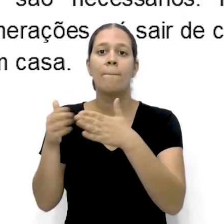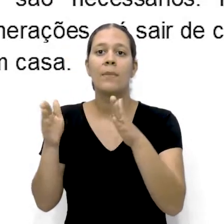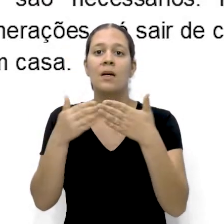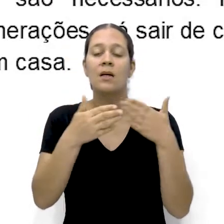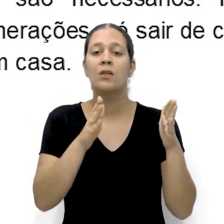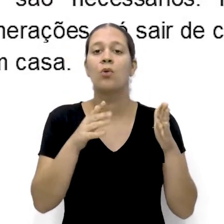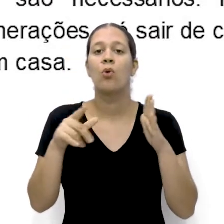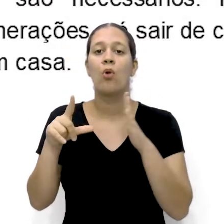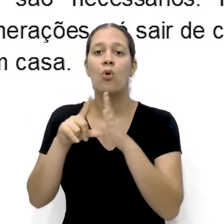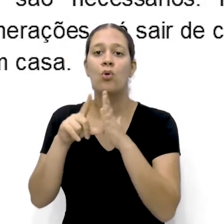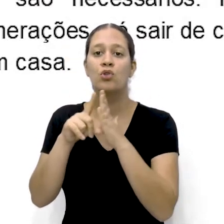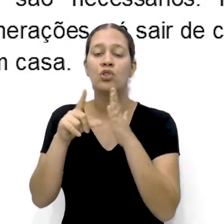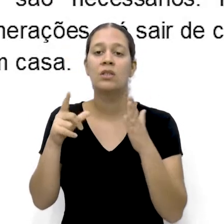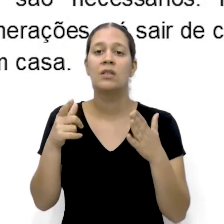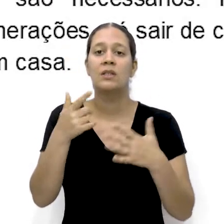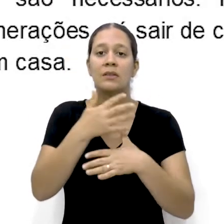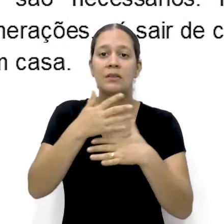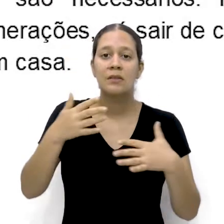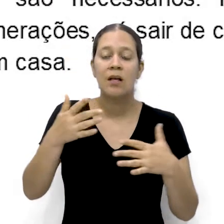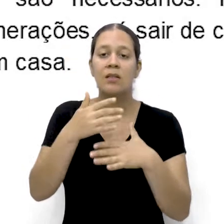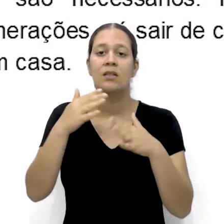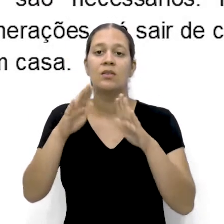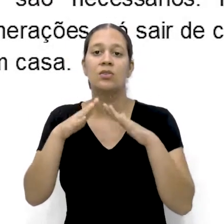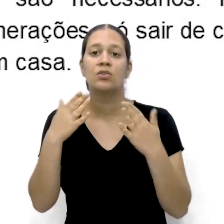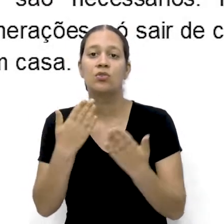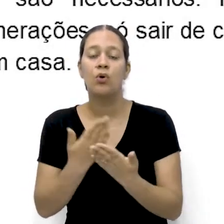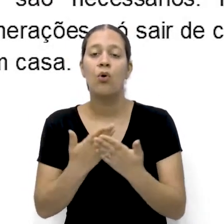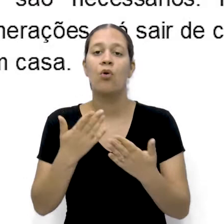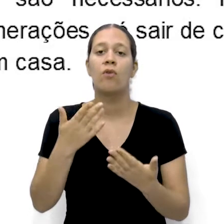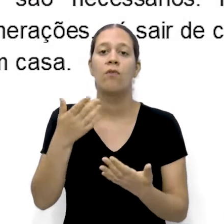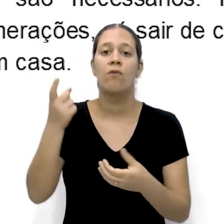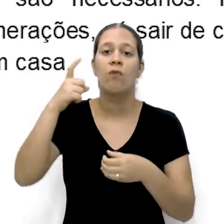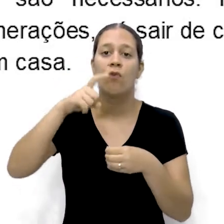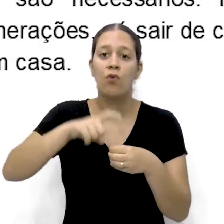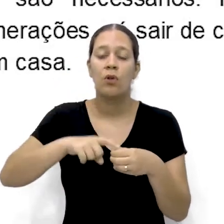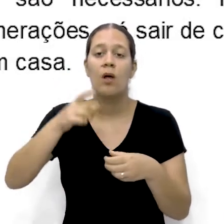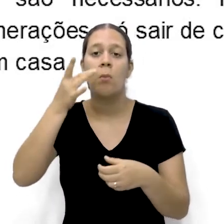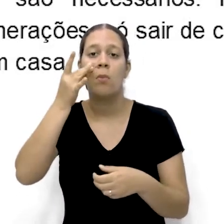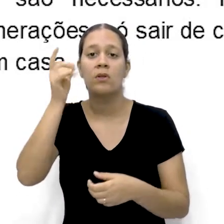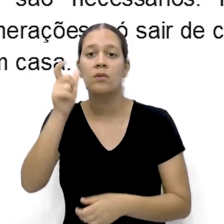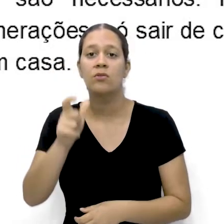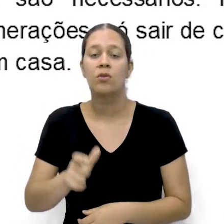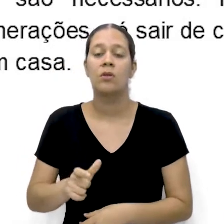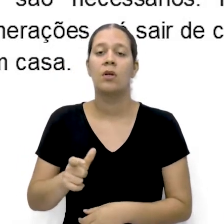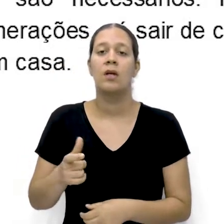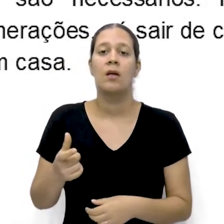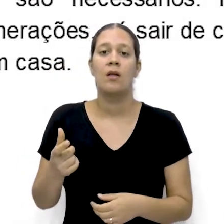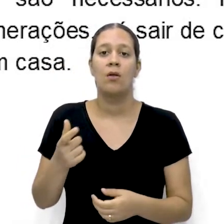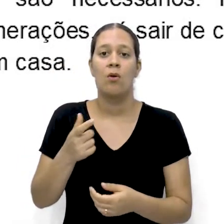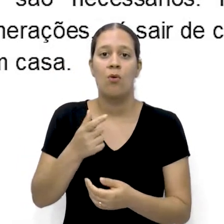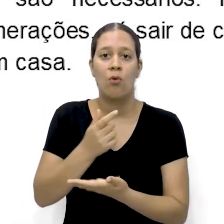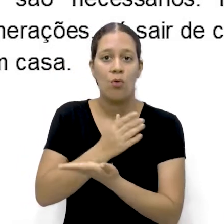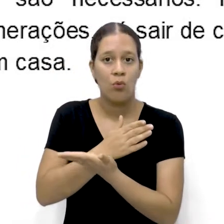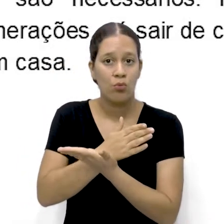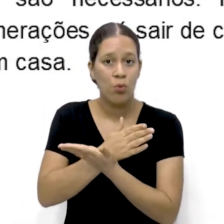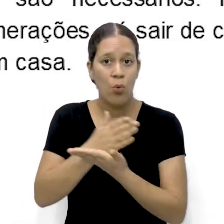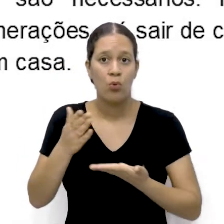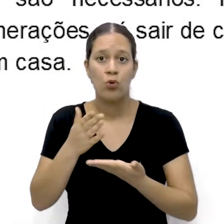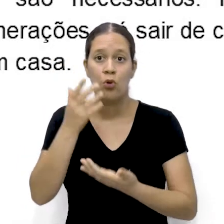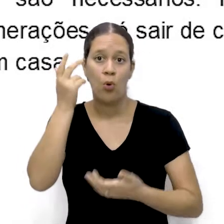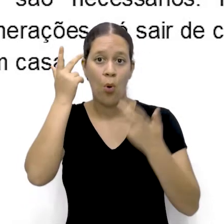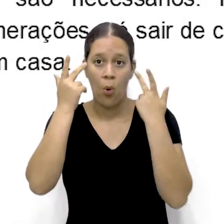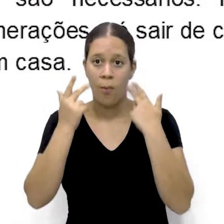cidades e algumas escolas do Brasil Voltaram a funcionar com as aulas presenciais Está iniciado o novo na fala